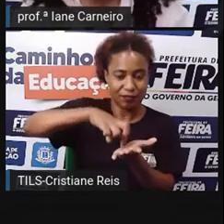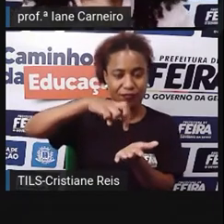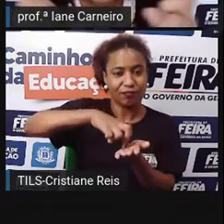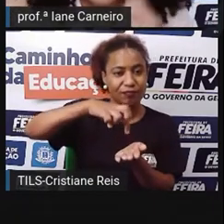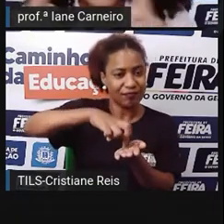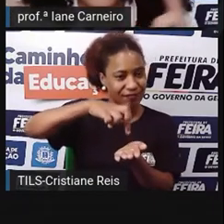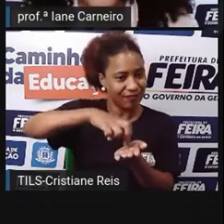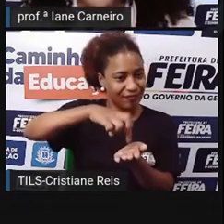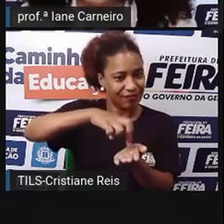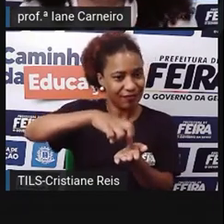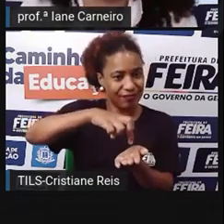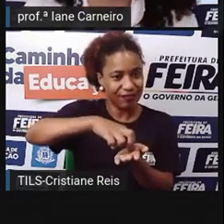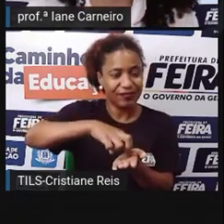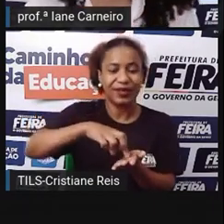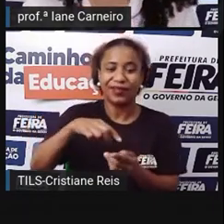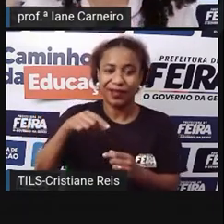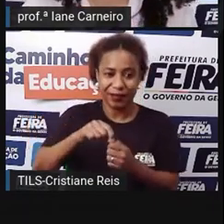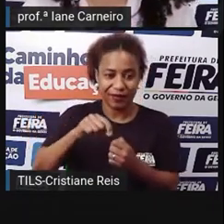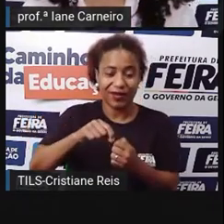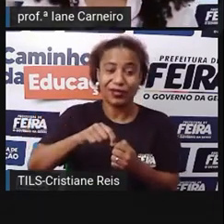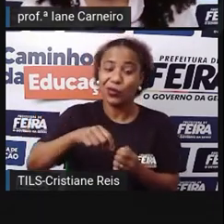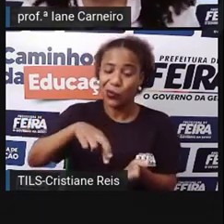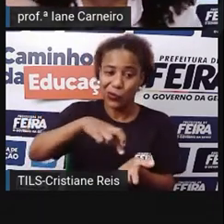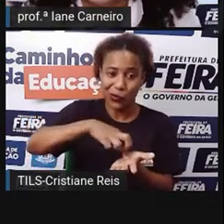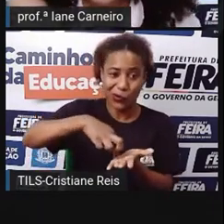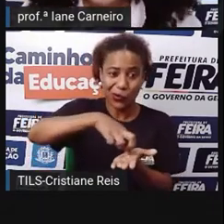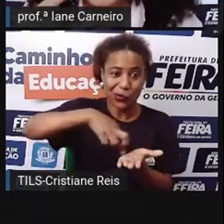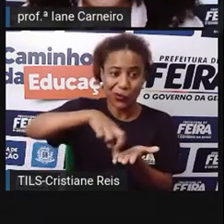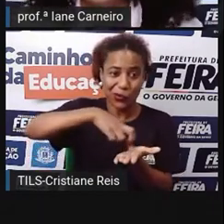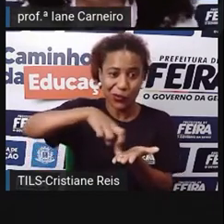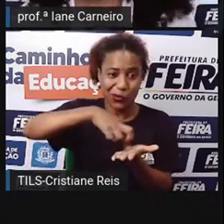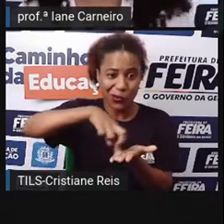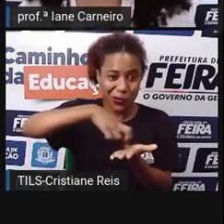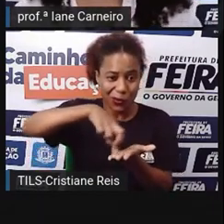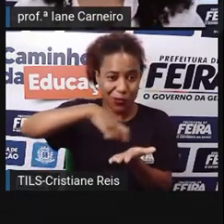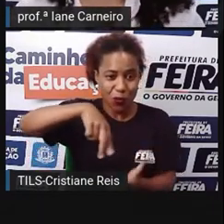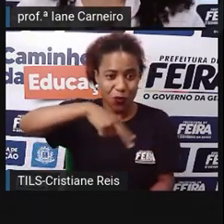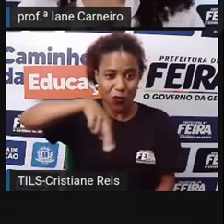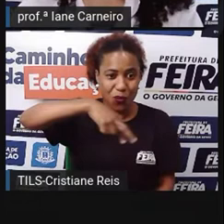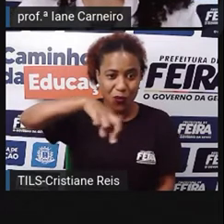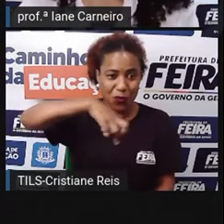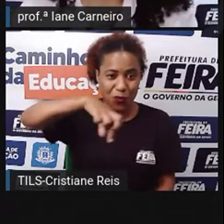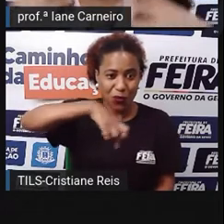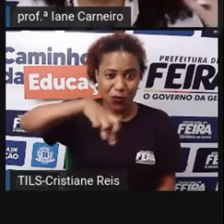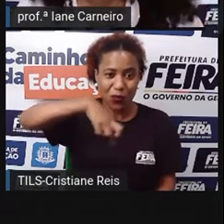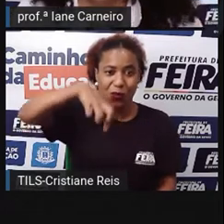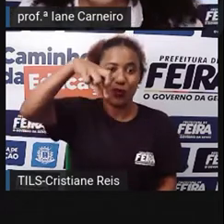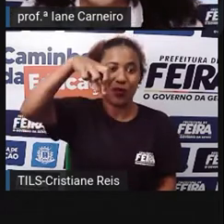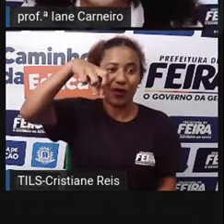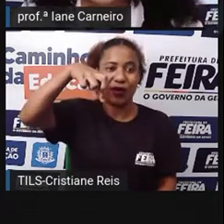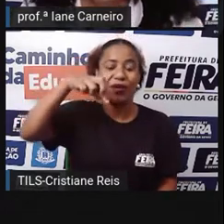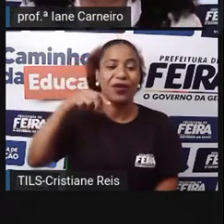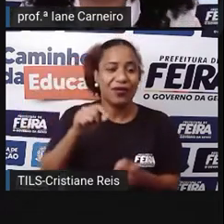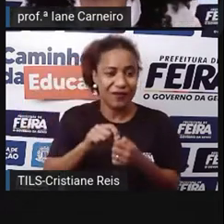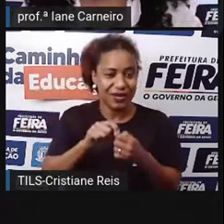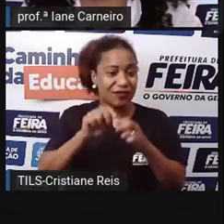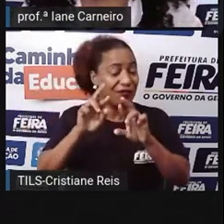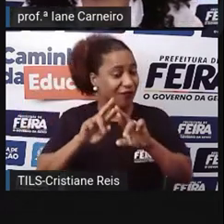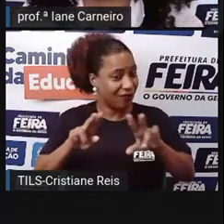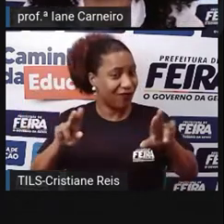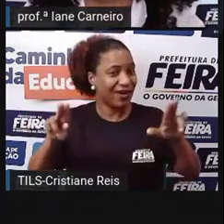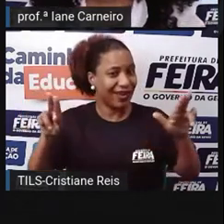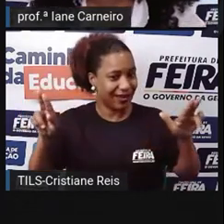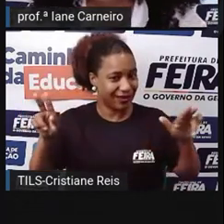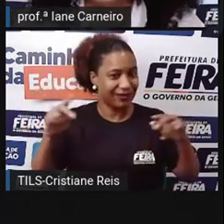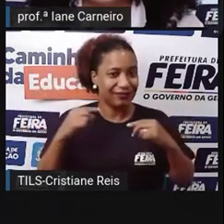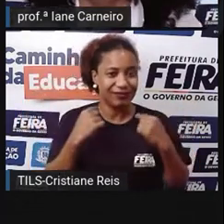fazer as aventuras dele aí, quando ele começa a girar numa perna só, ele constrói e forma um